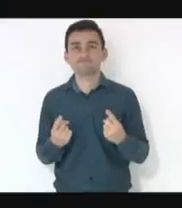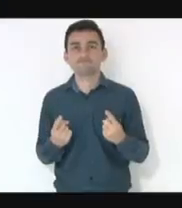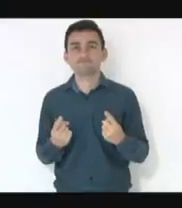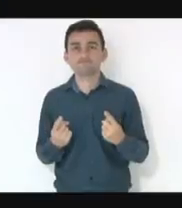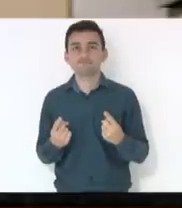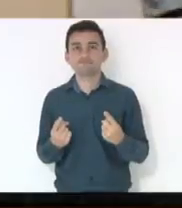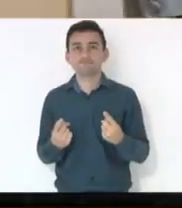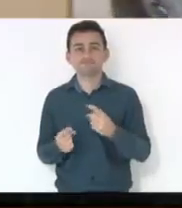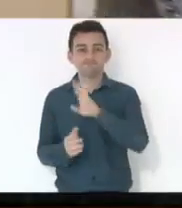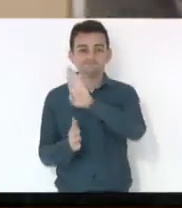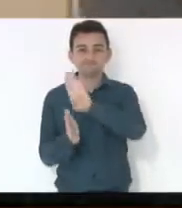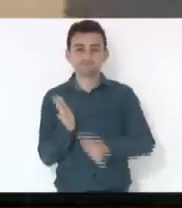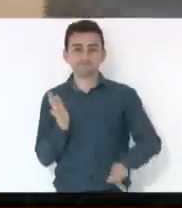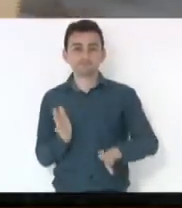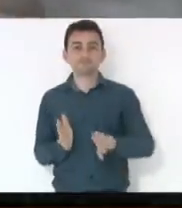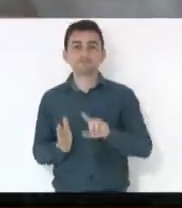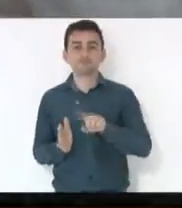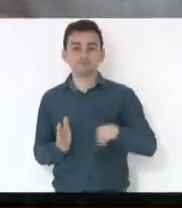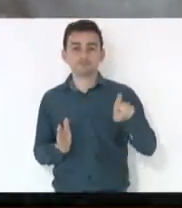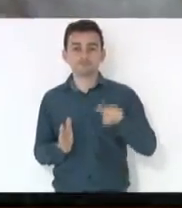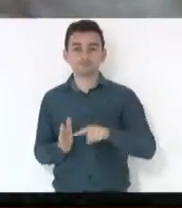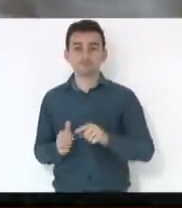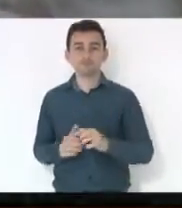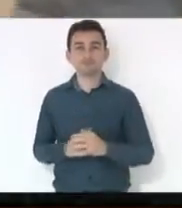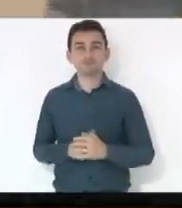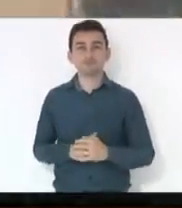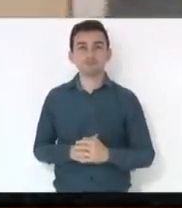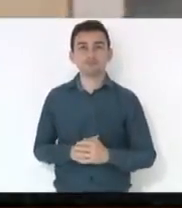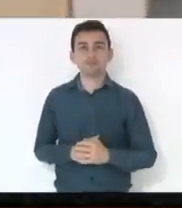derrubado. Parabéns.